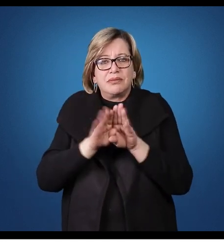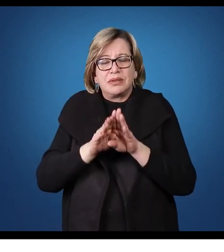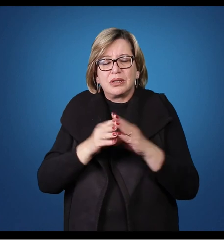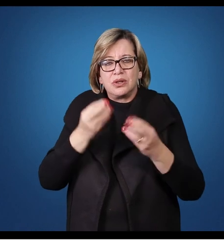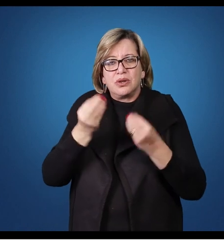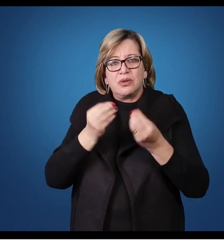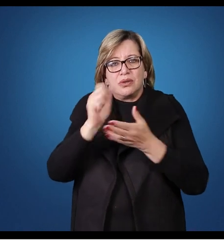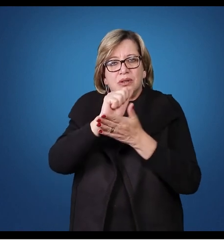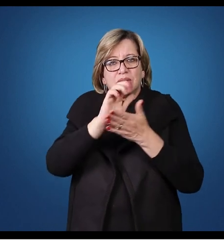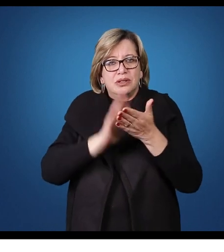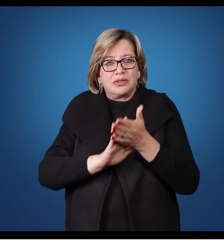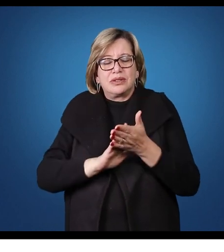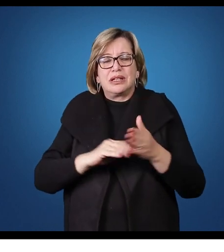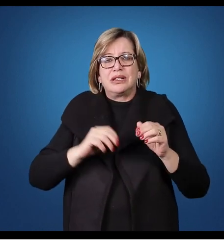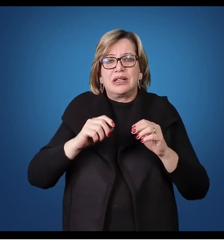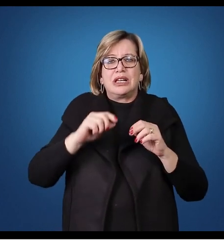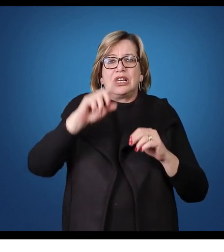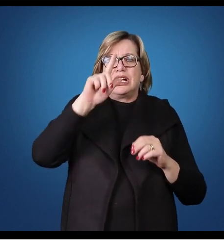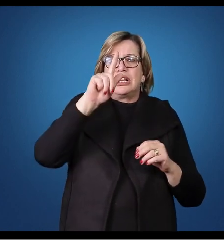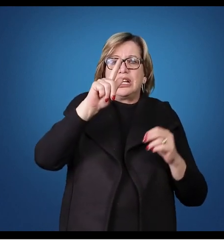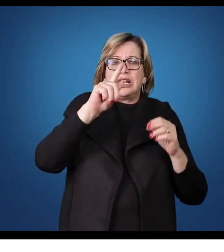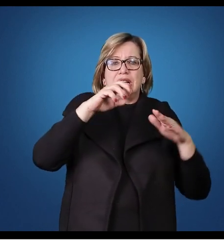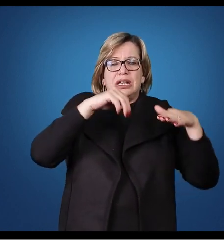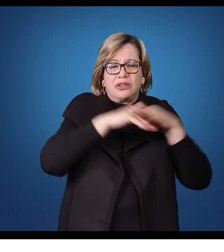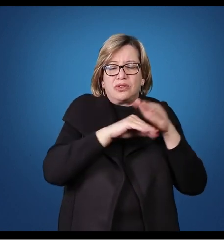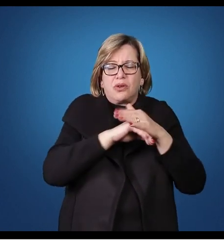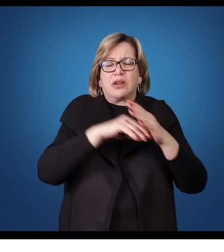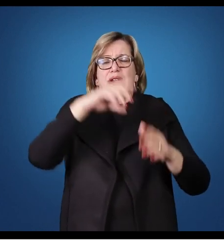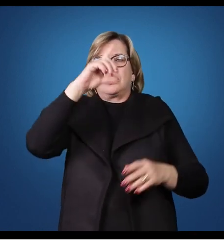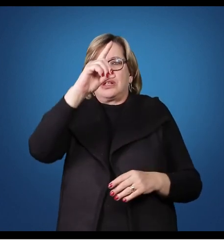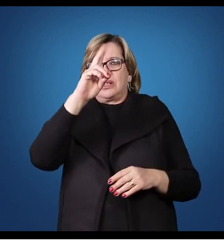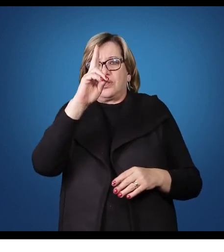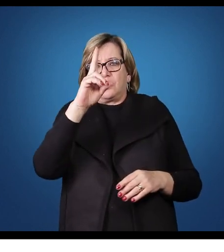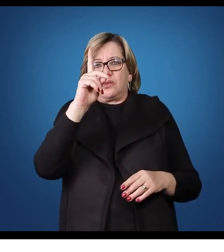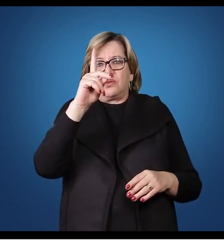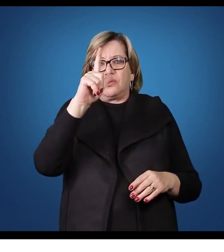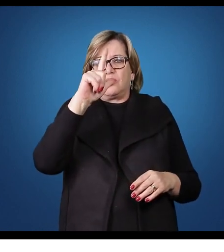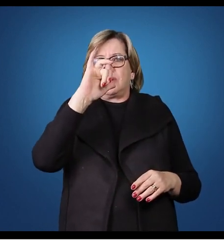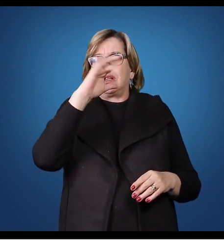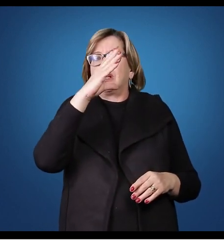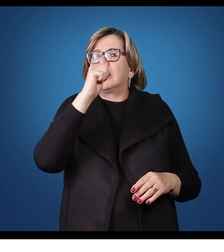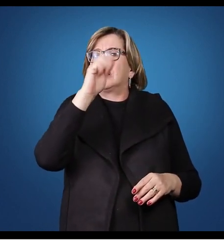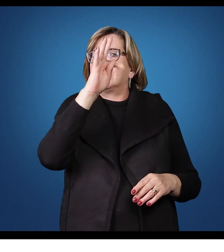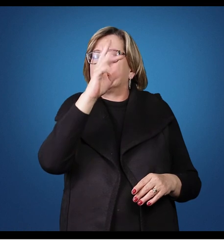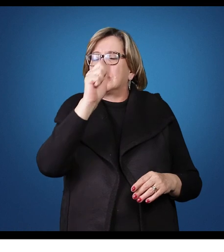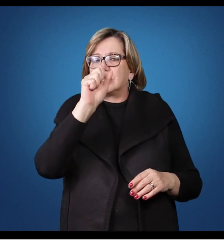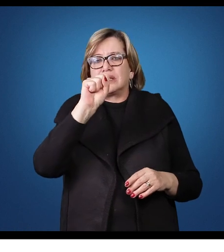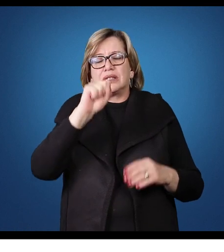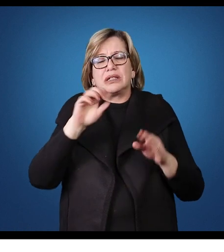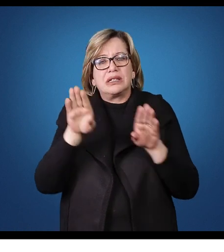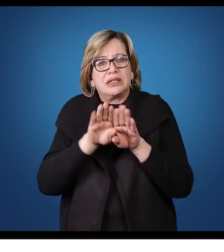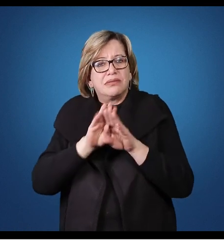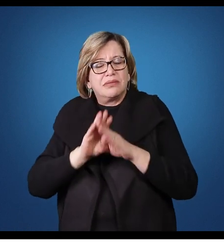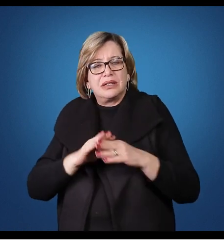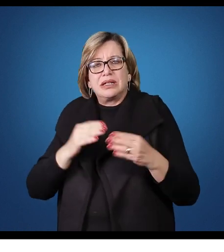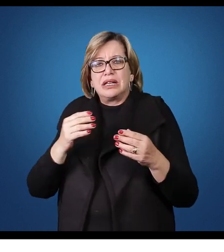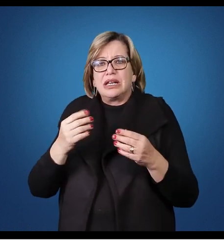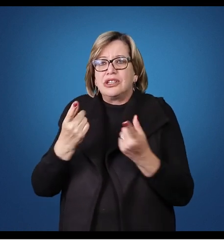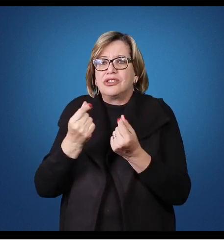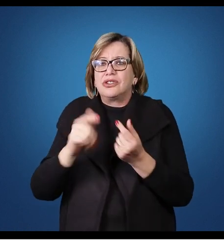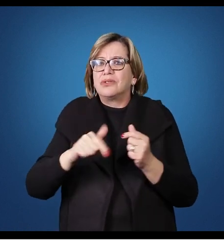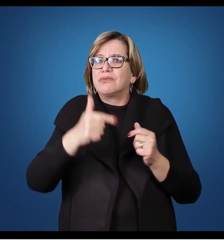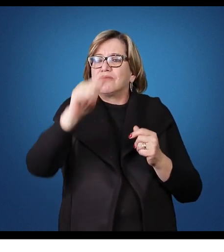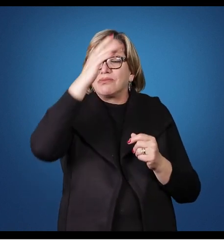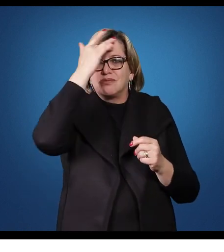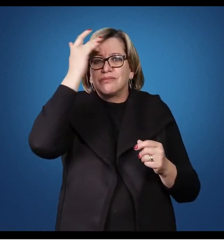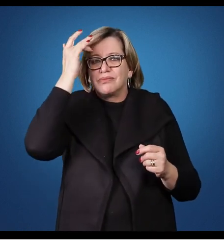atividade, que é o giro de estoque, duplicados a receber, duplicados a pagar. E a participação de capital de terceiros, que são